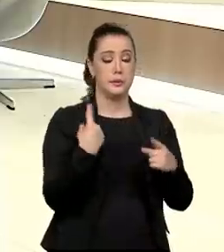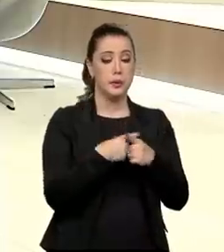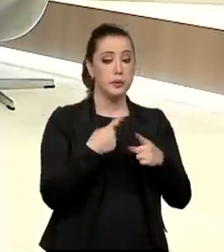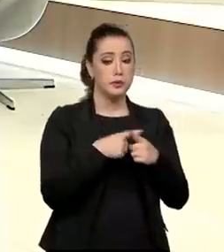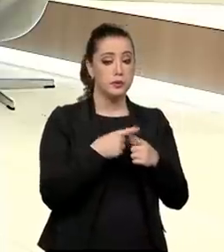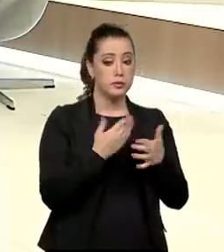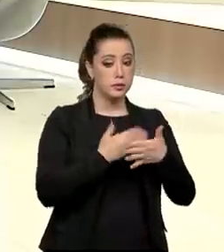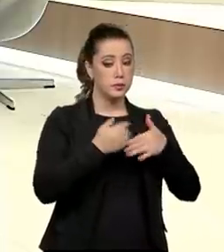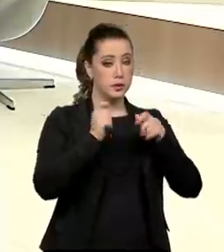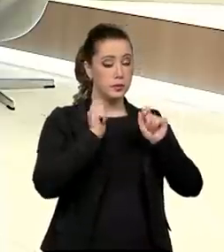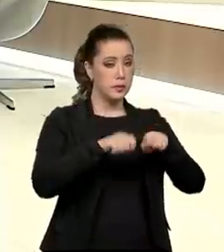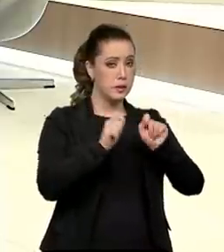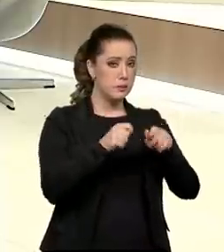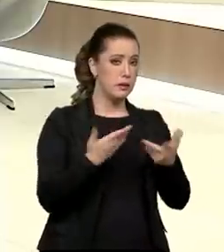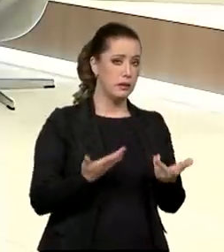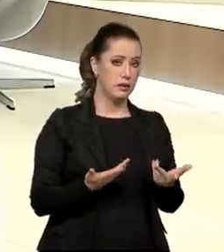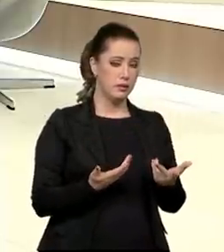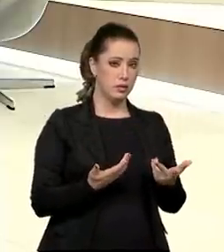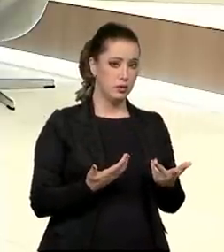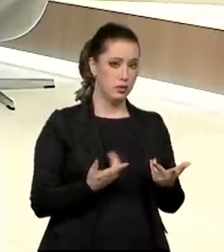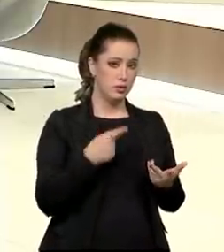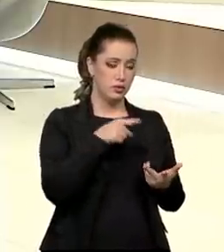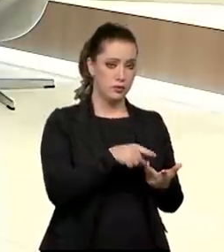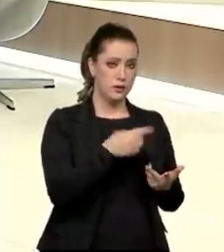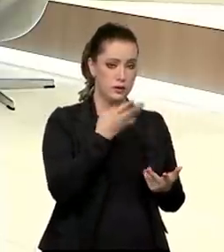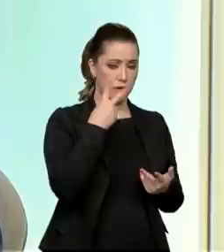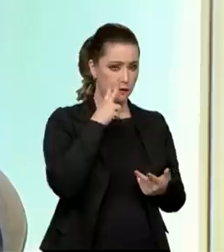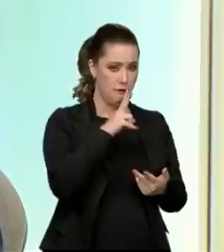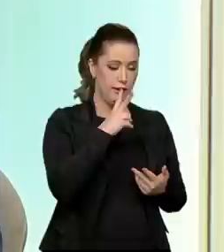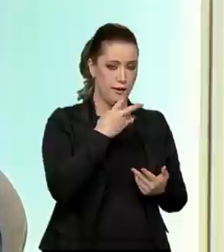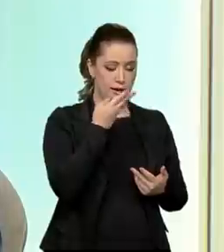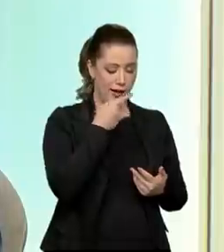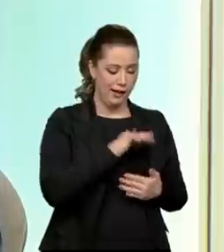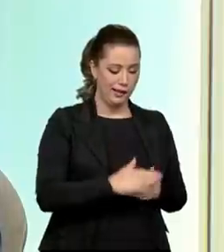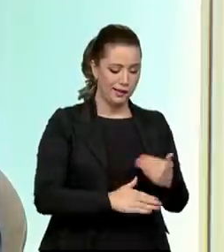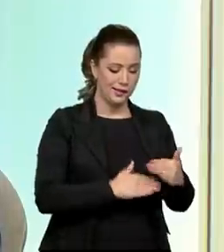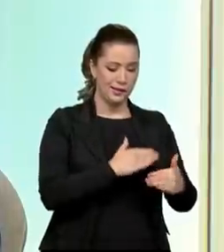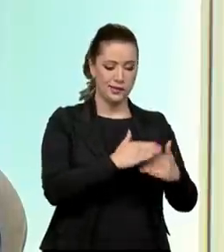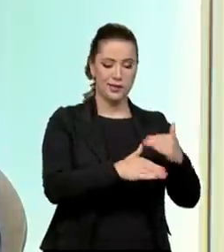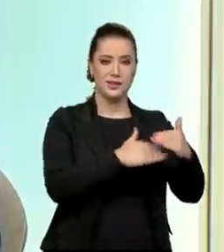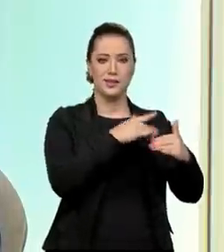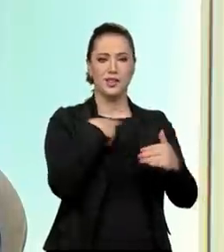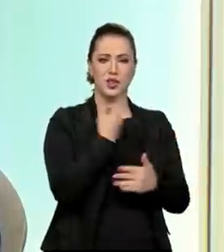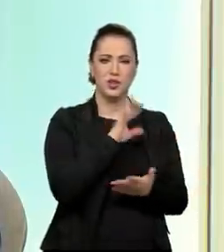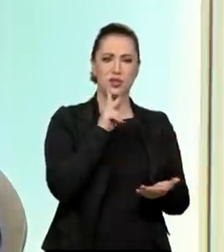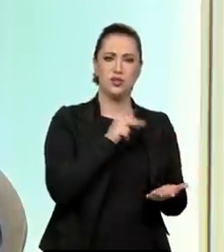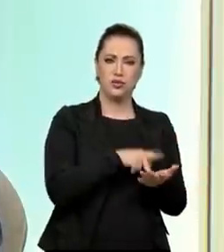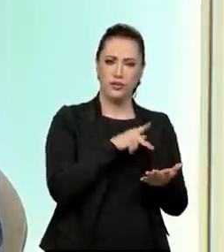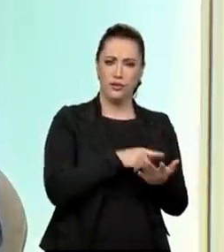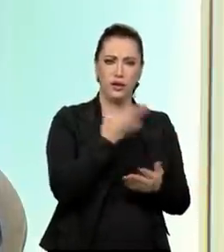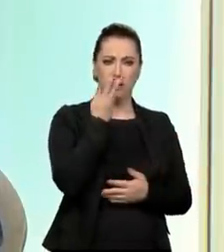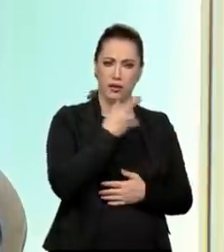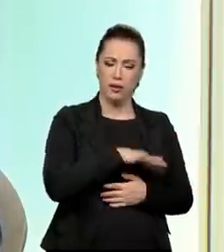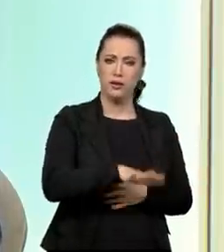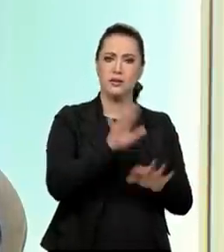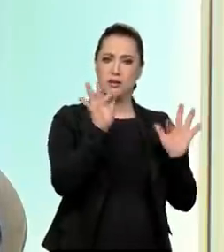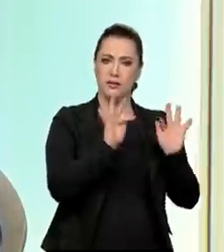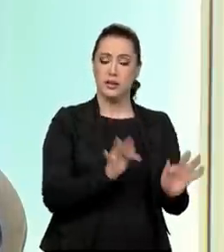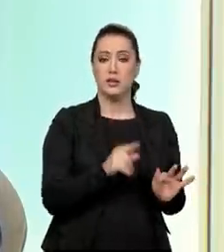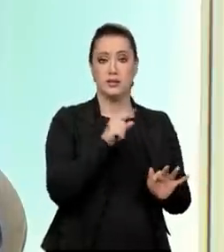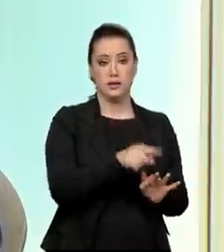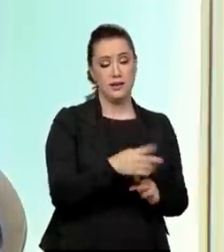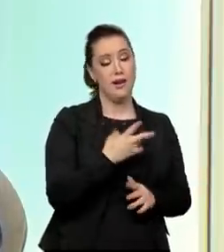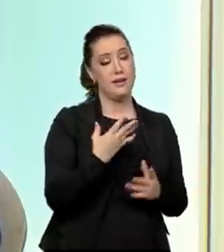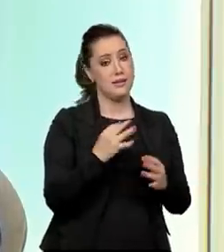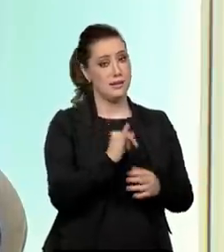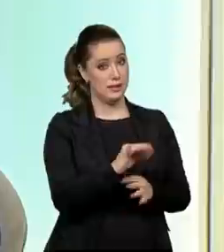a melhor maneira de você fazer com que a infância floresça, que nós tenhamos de fato uma infância feliz, é famílias